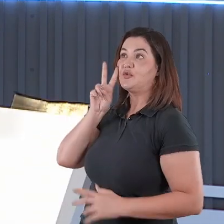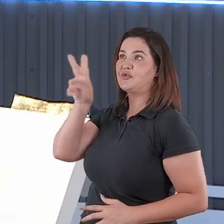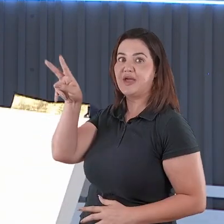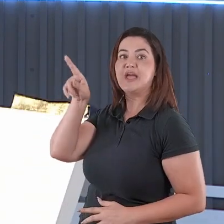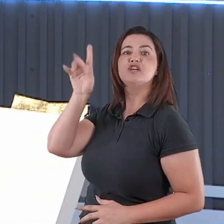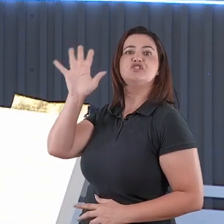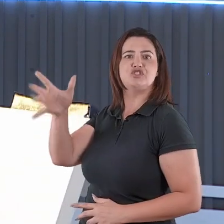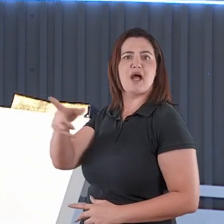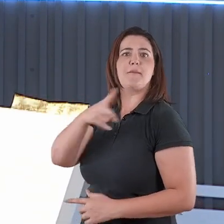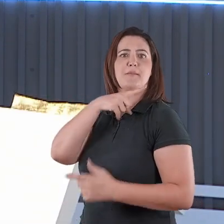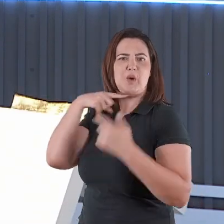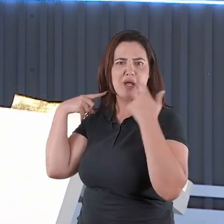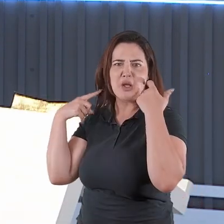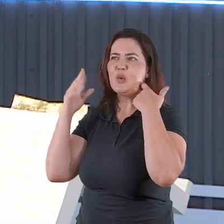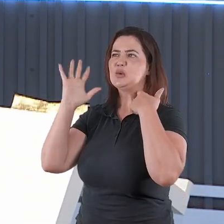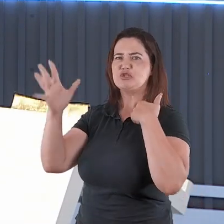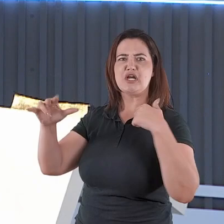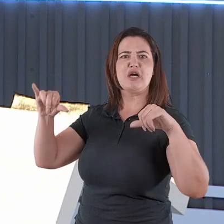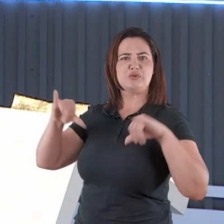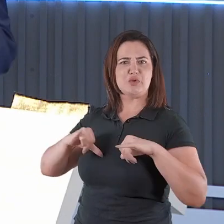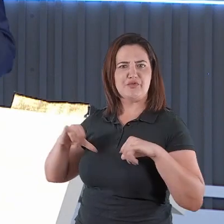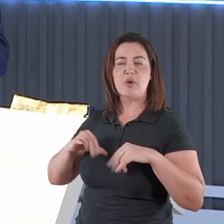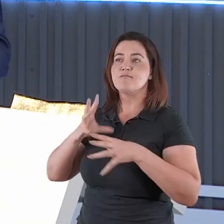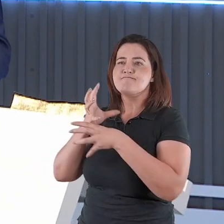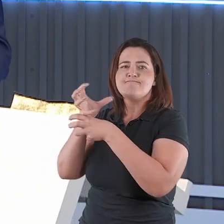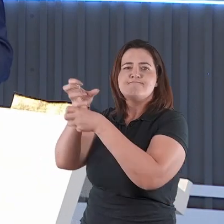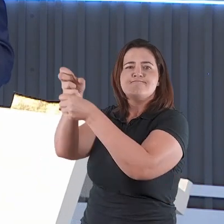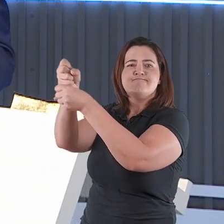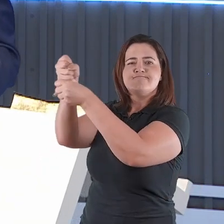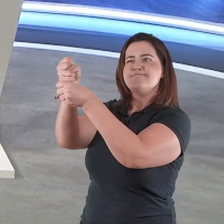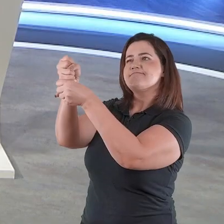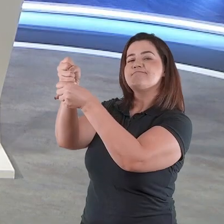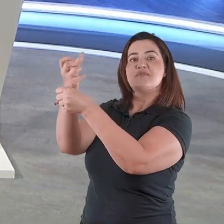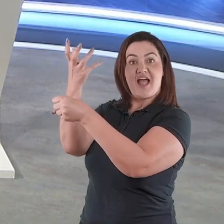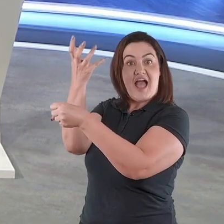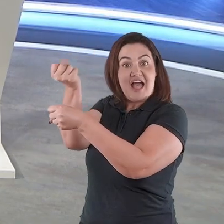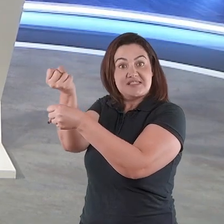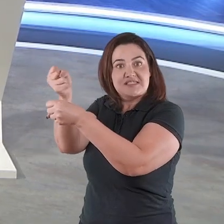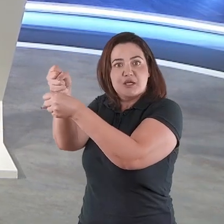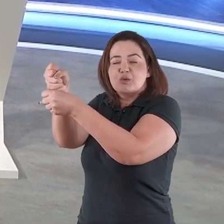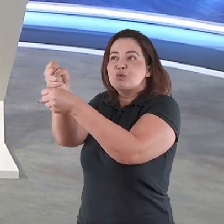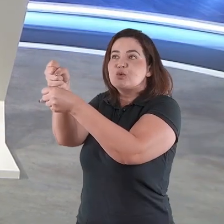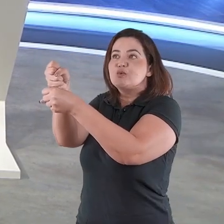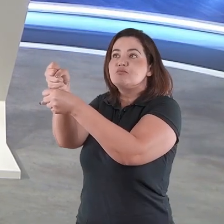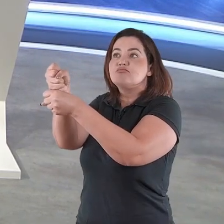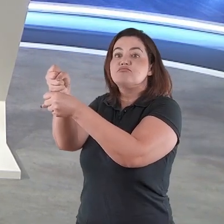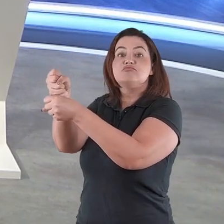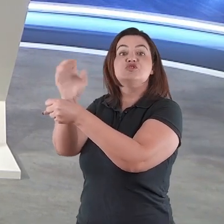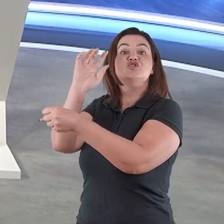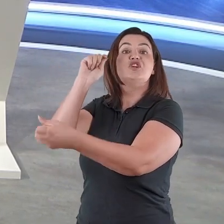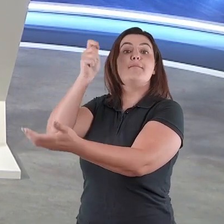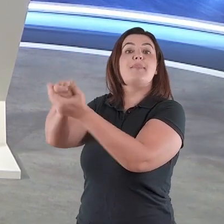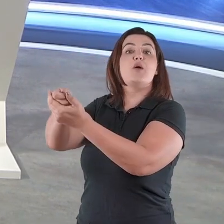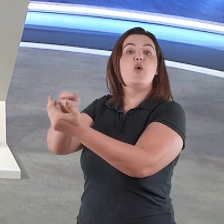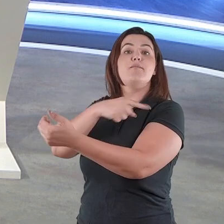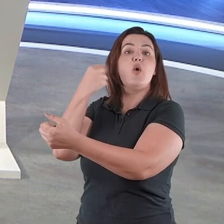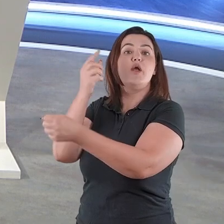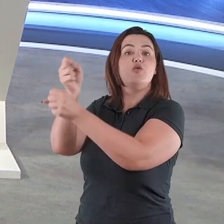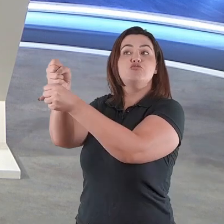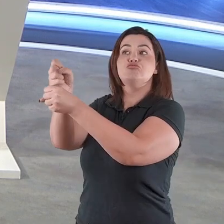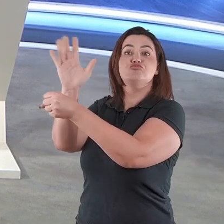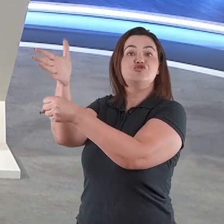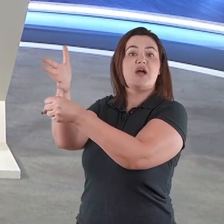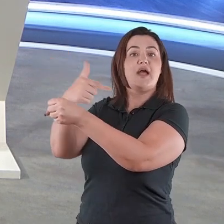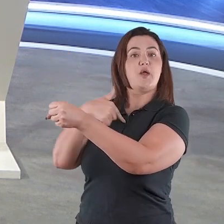podem ser depositadas sobre os ombros de Cristo Jesus, quando eu peço o perdão dos meus pecados, eu estou dizendo,